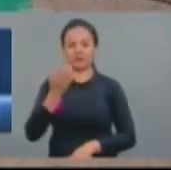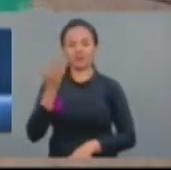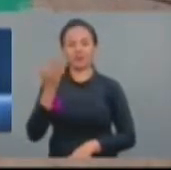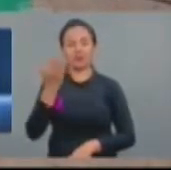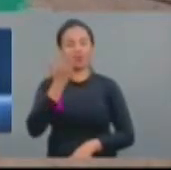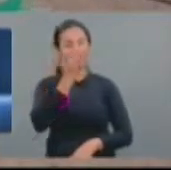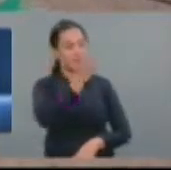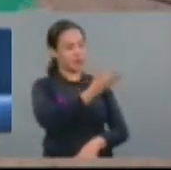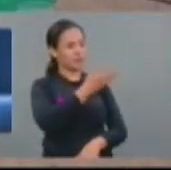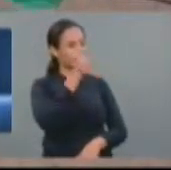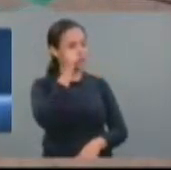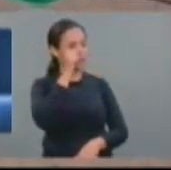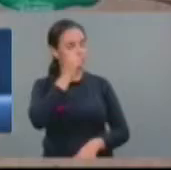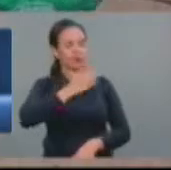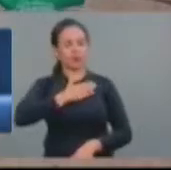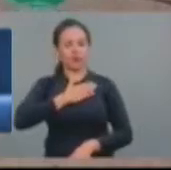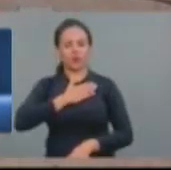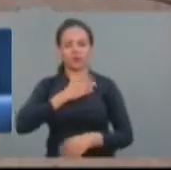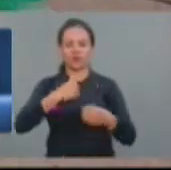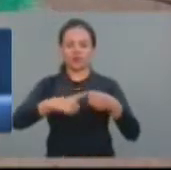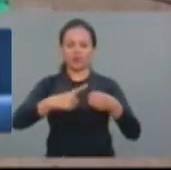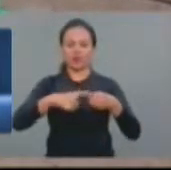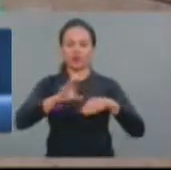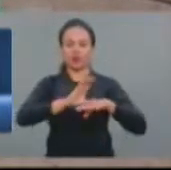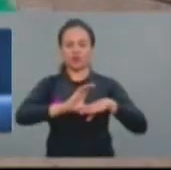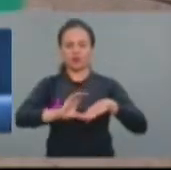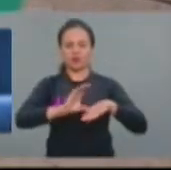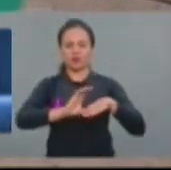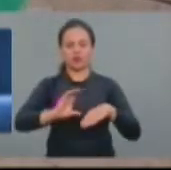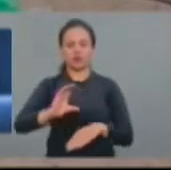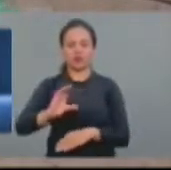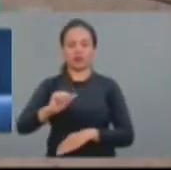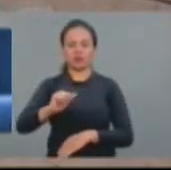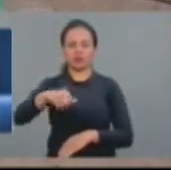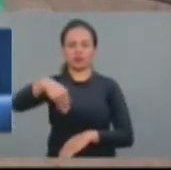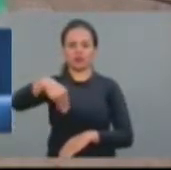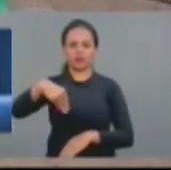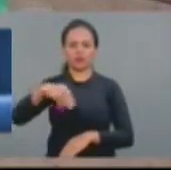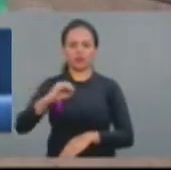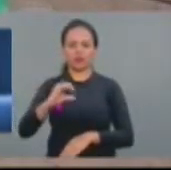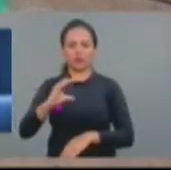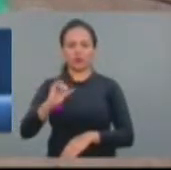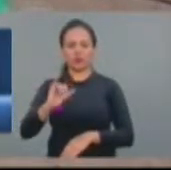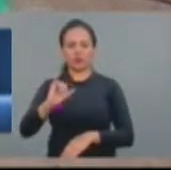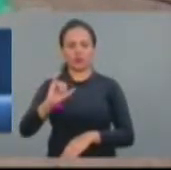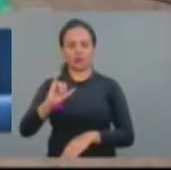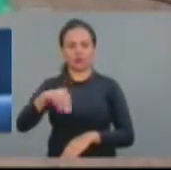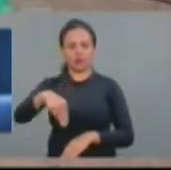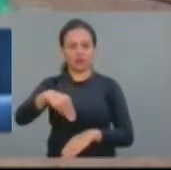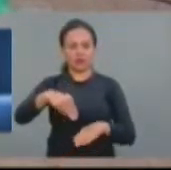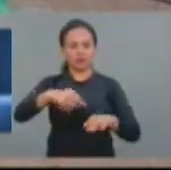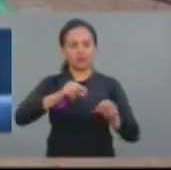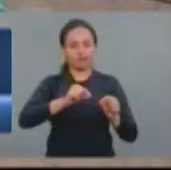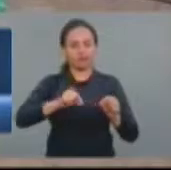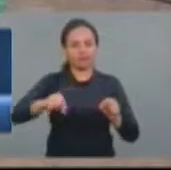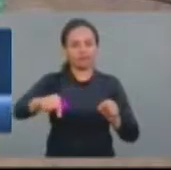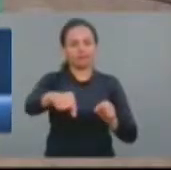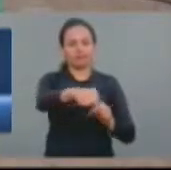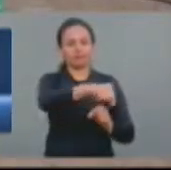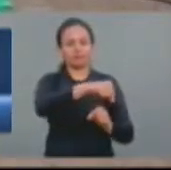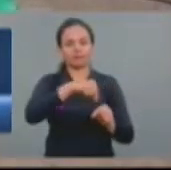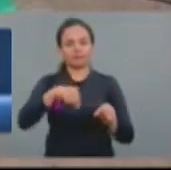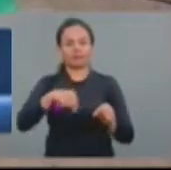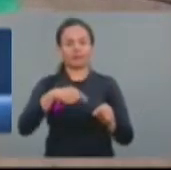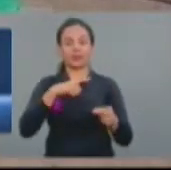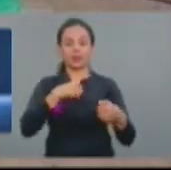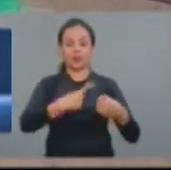Barroquinha, por Bitupitá, junto com o Jaziel, que foi seu companheiro e é de Bitupitá. Que Bitupitá, deputado, está muito esquecido, eu acho